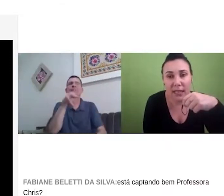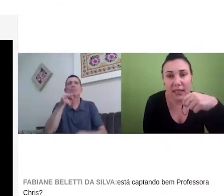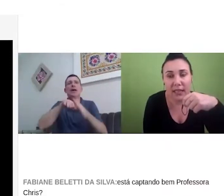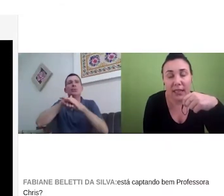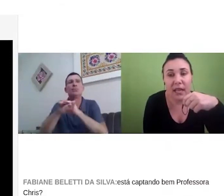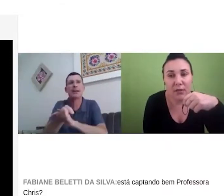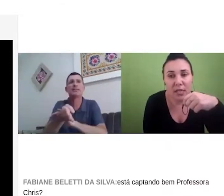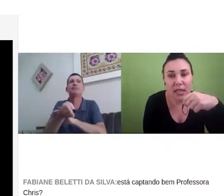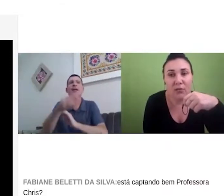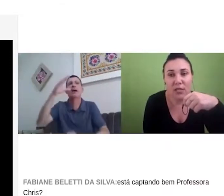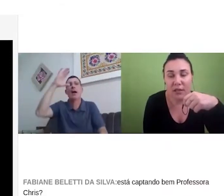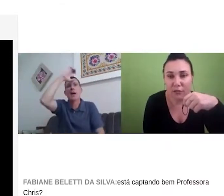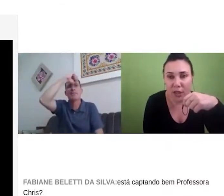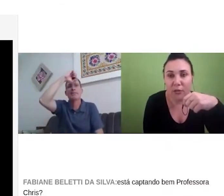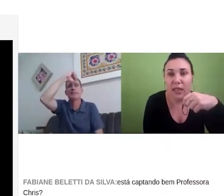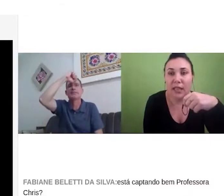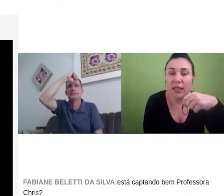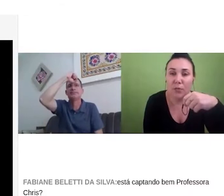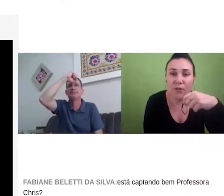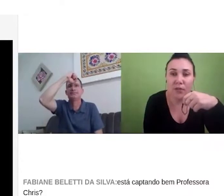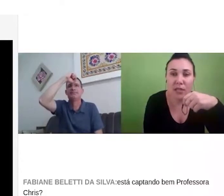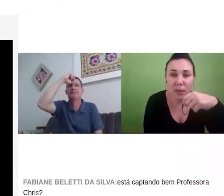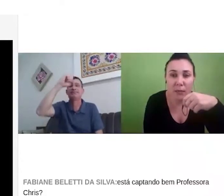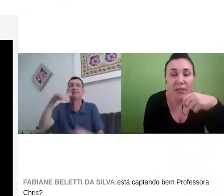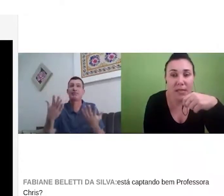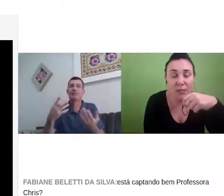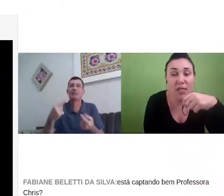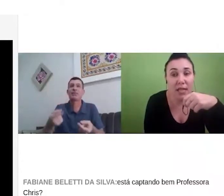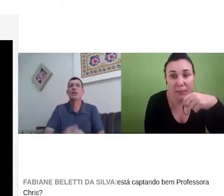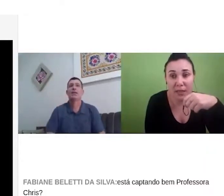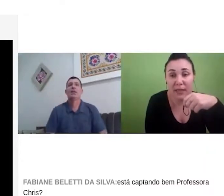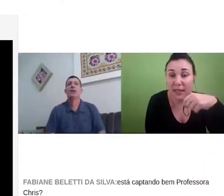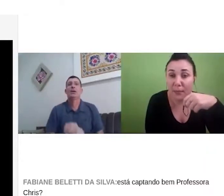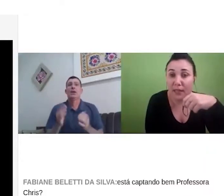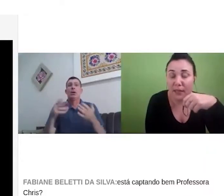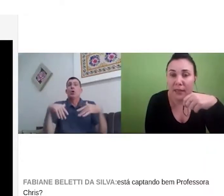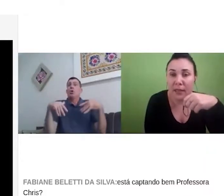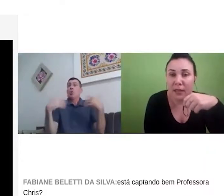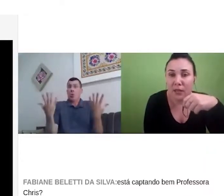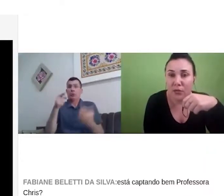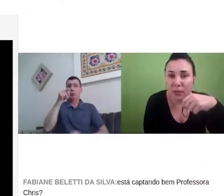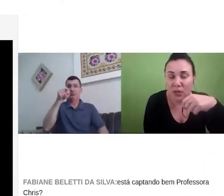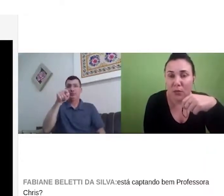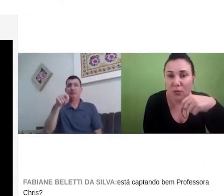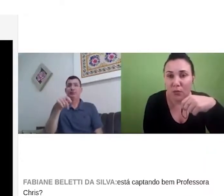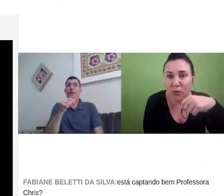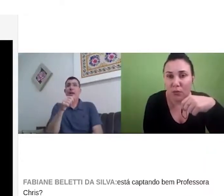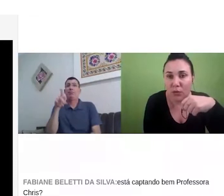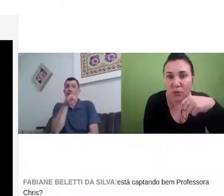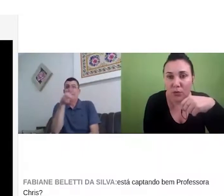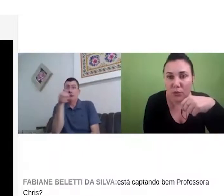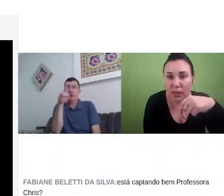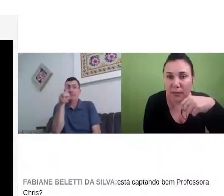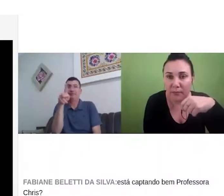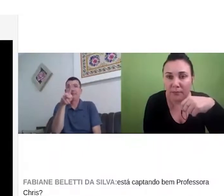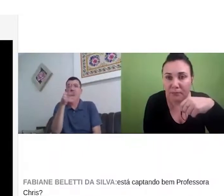a escrita. eu sei que é um desafio, né, que os professores também precisam se adaptar e aprender juntamente com um